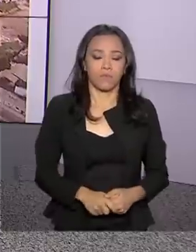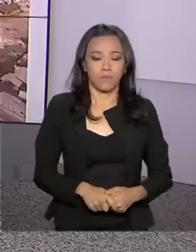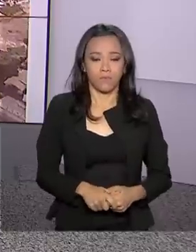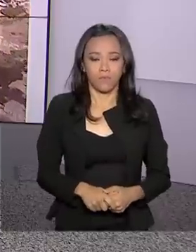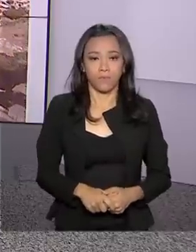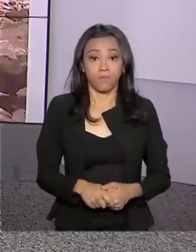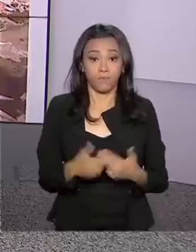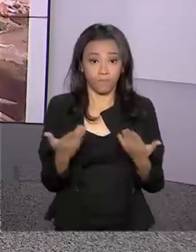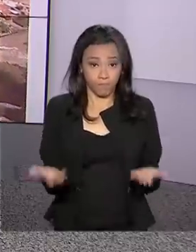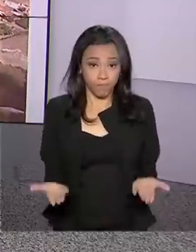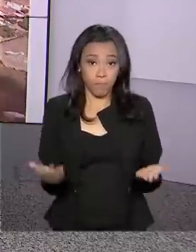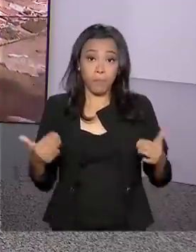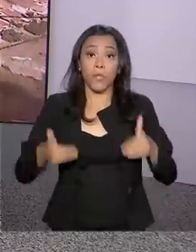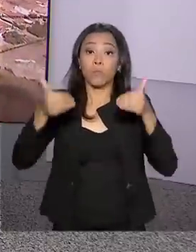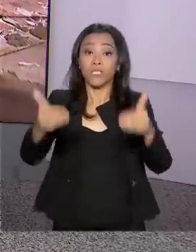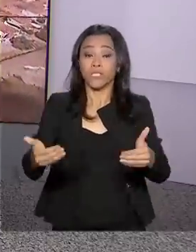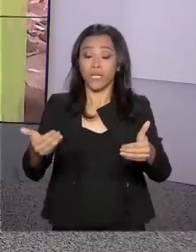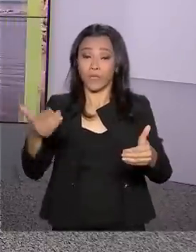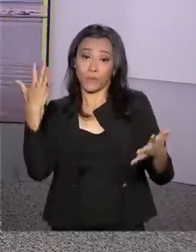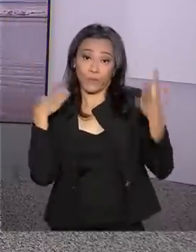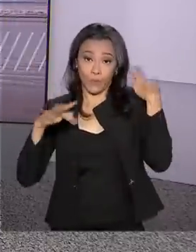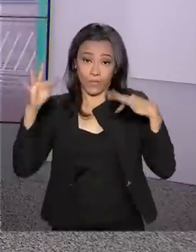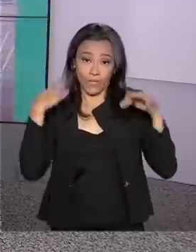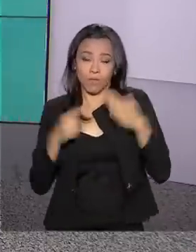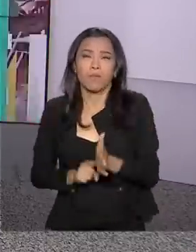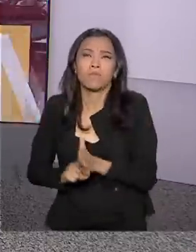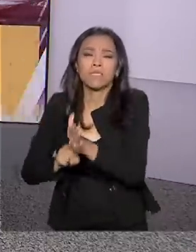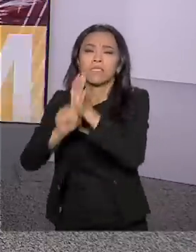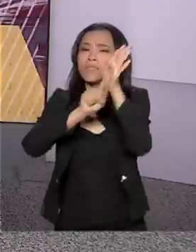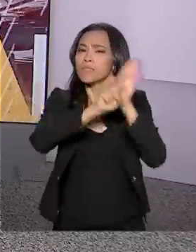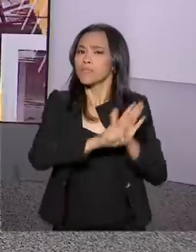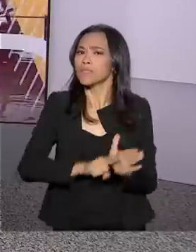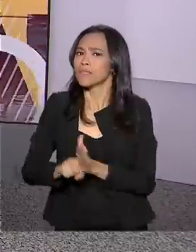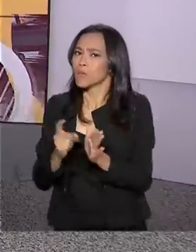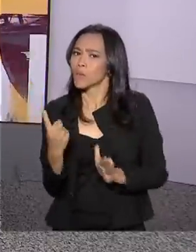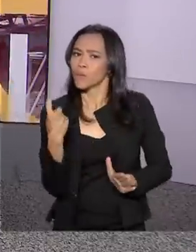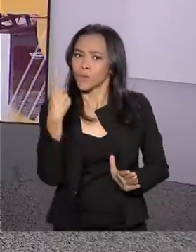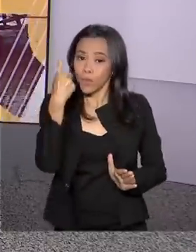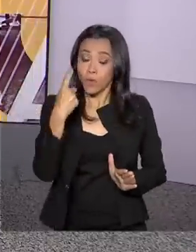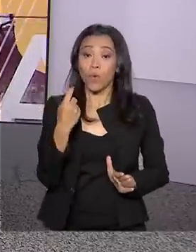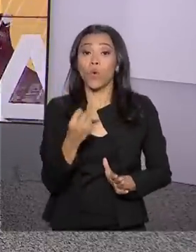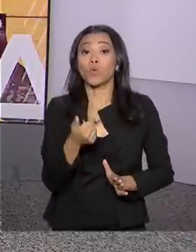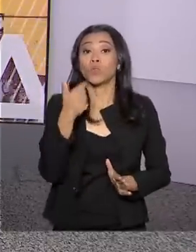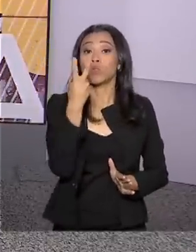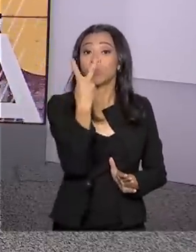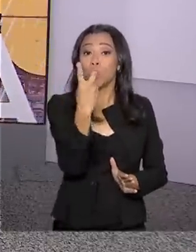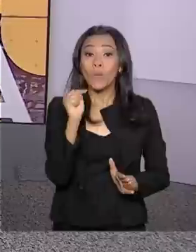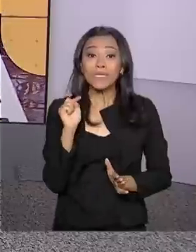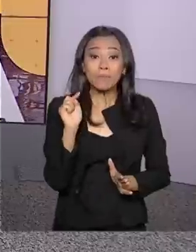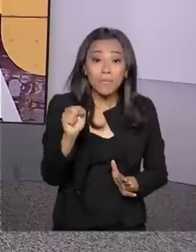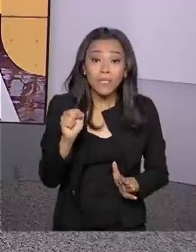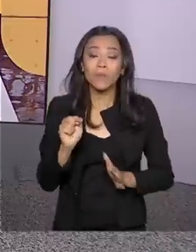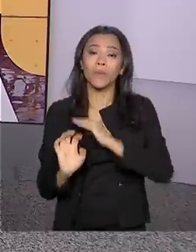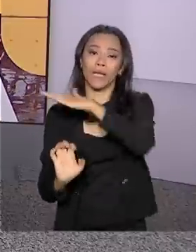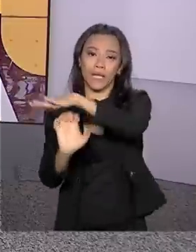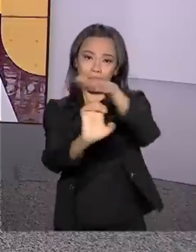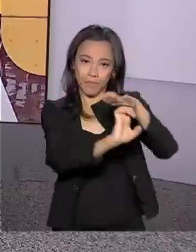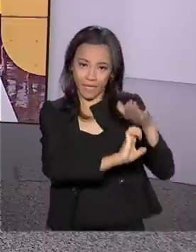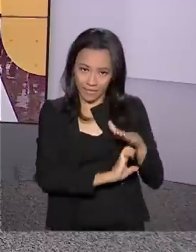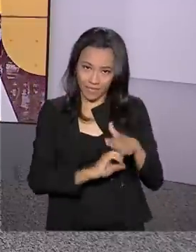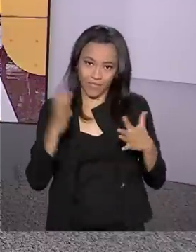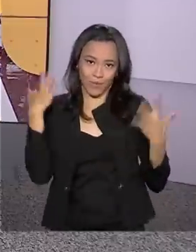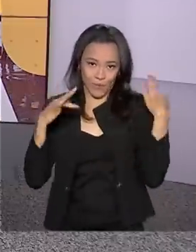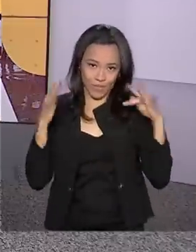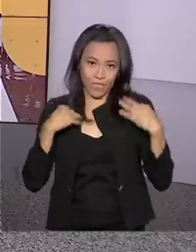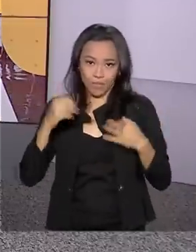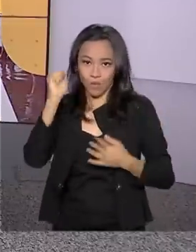O Ministério do Turismo fez uma pesquisa inédita com duas mil agências de viagens de todo o país. No Rio